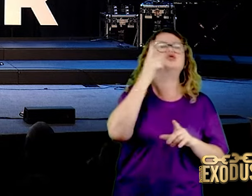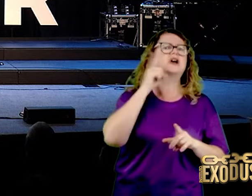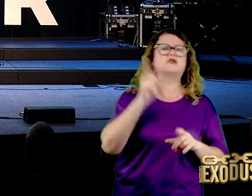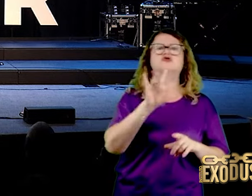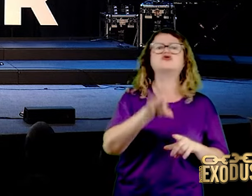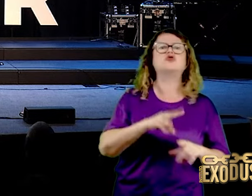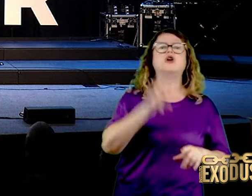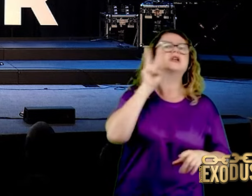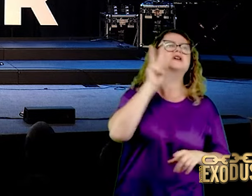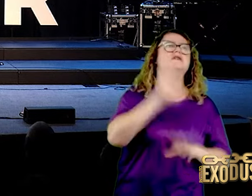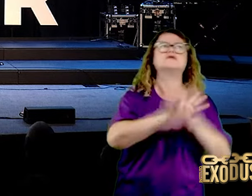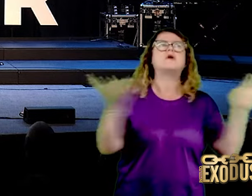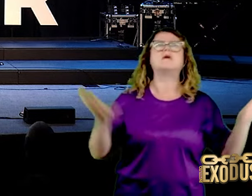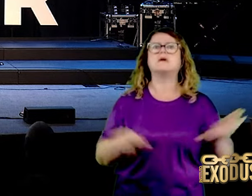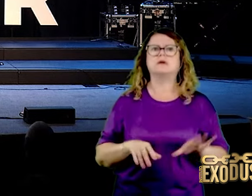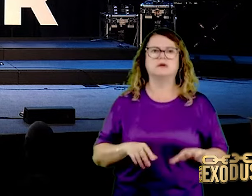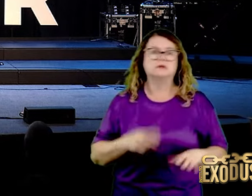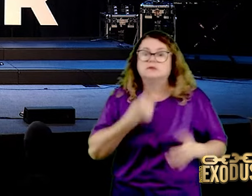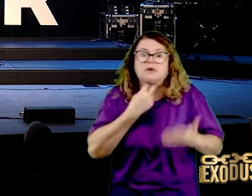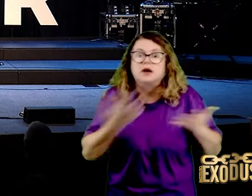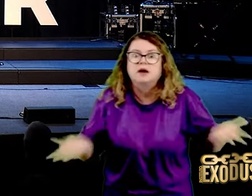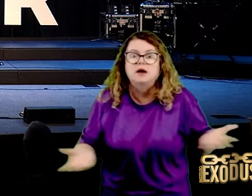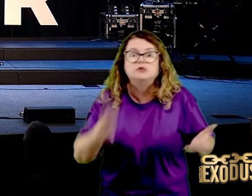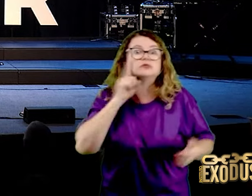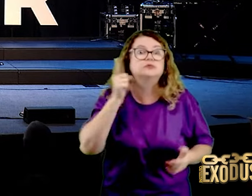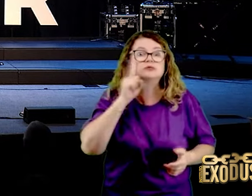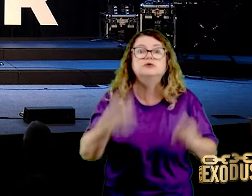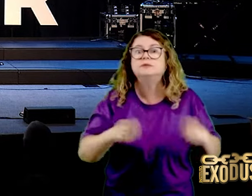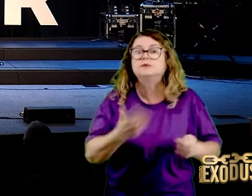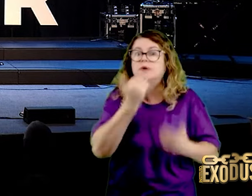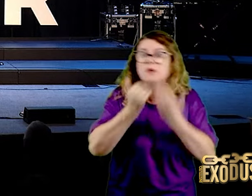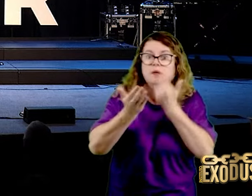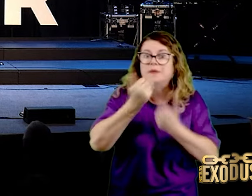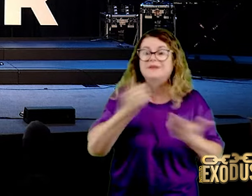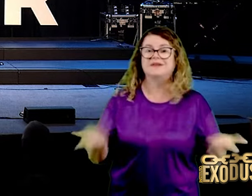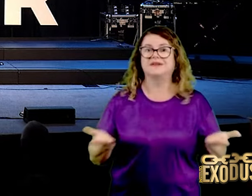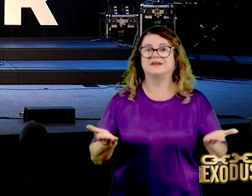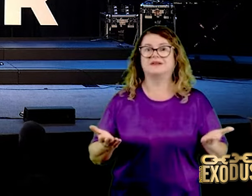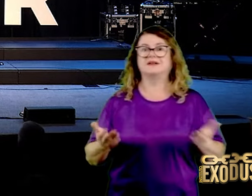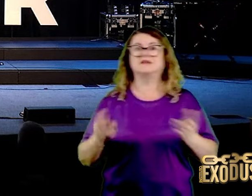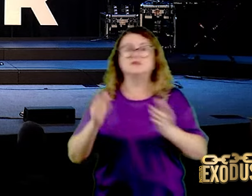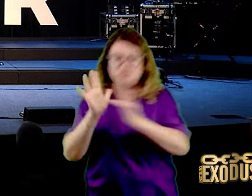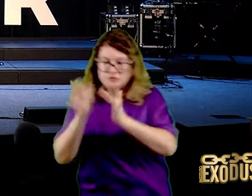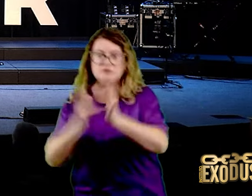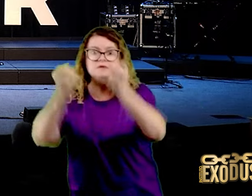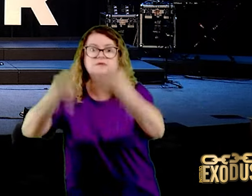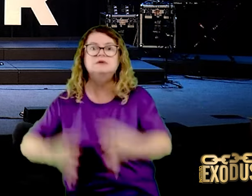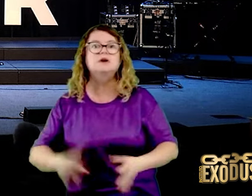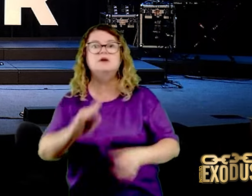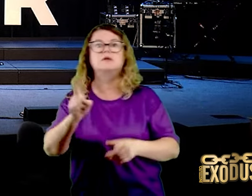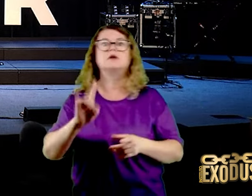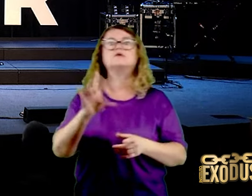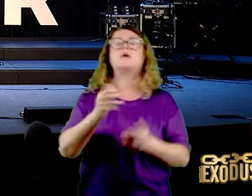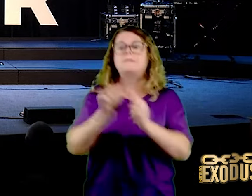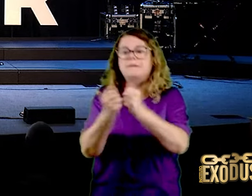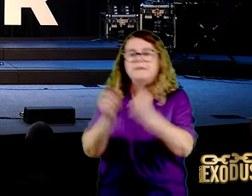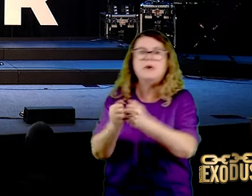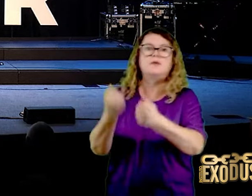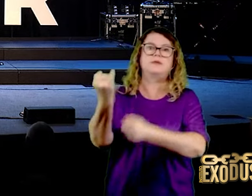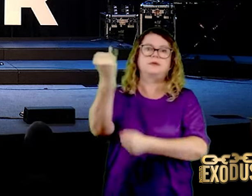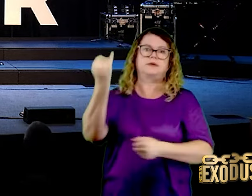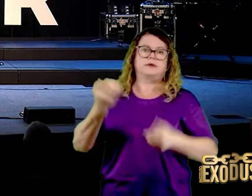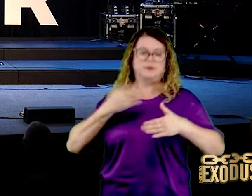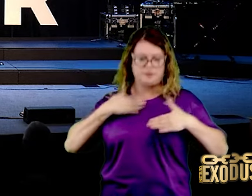isso, Ele fala, nem só de pão viverá o homem. Diga, da palavra do Senhor. A palavra de Deus é um alimento que